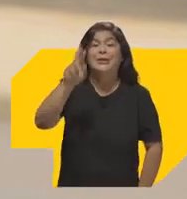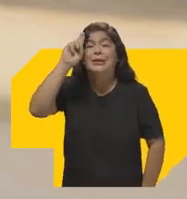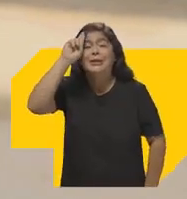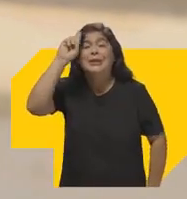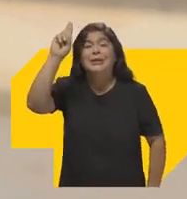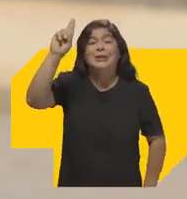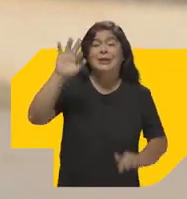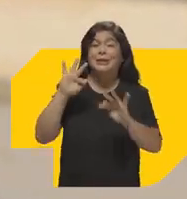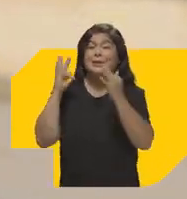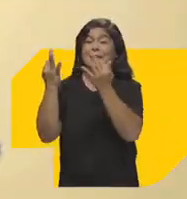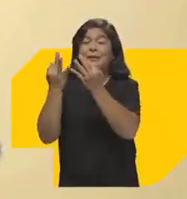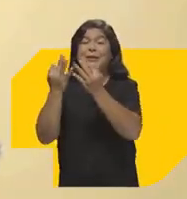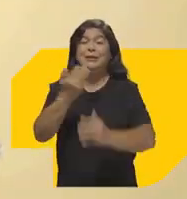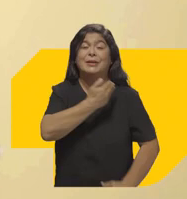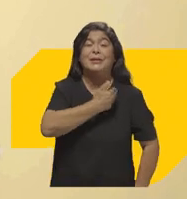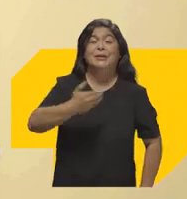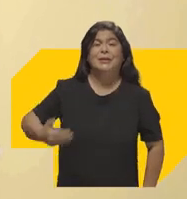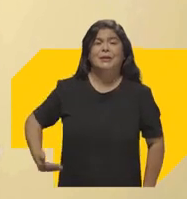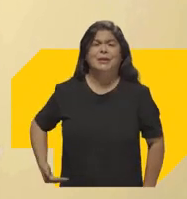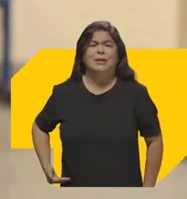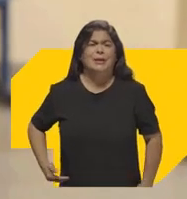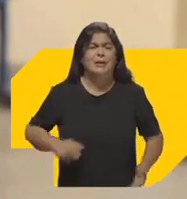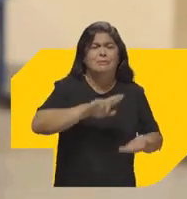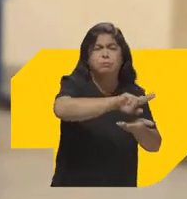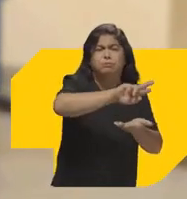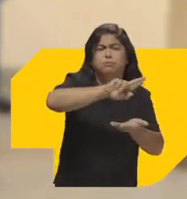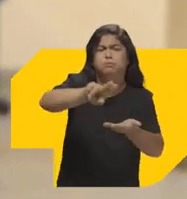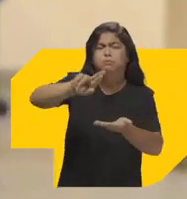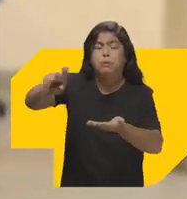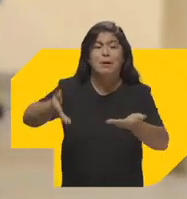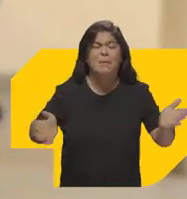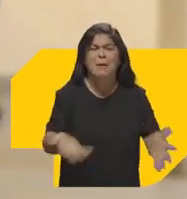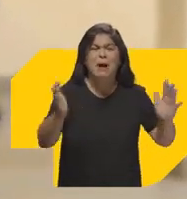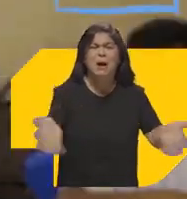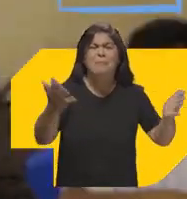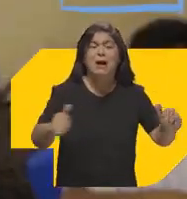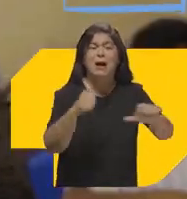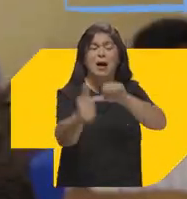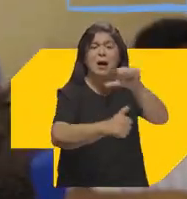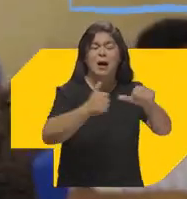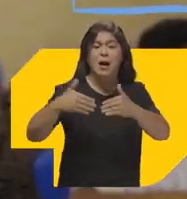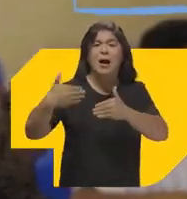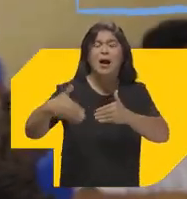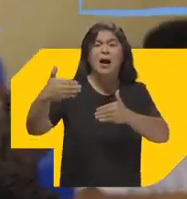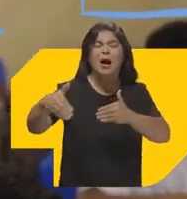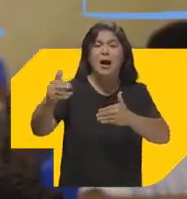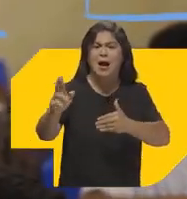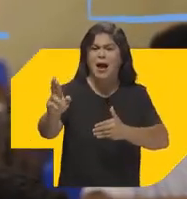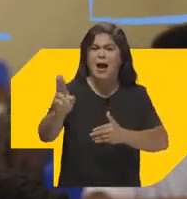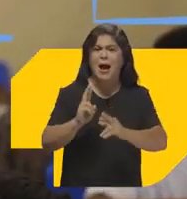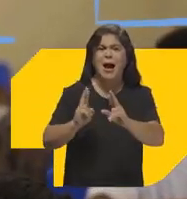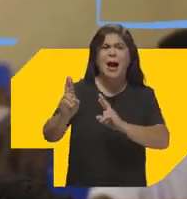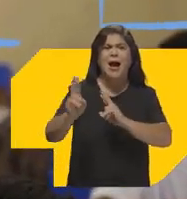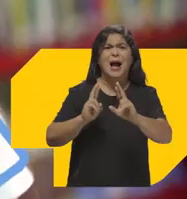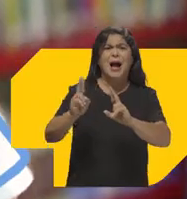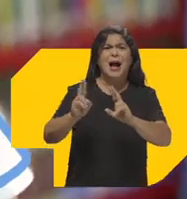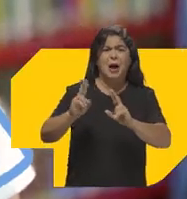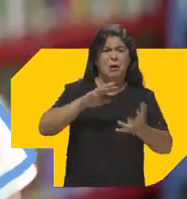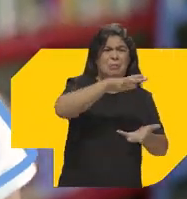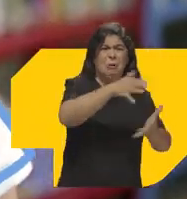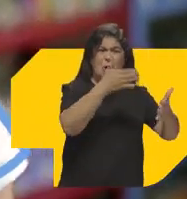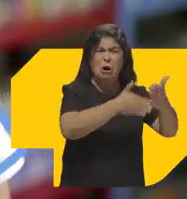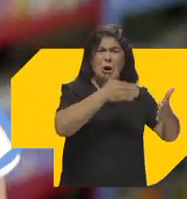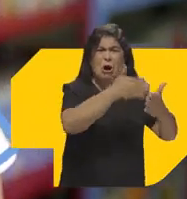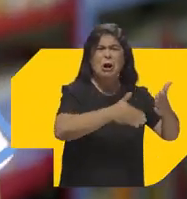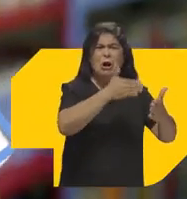Família e governo São vários corações Pulsando na transformação Afaste teu futuro A resposta positiva Toda vez que o